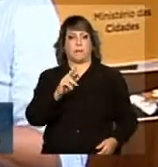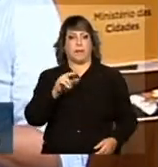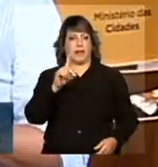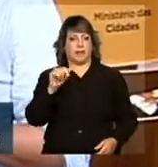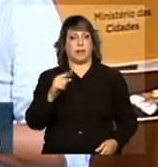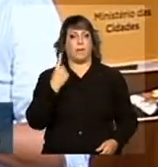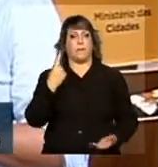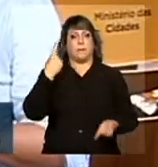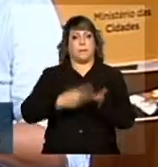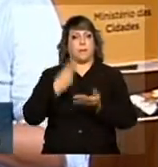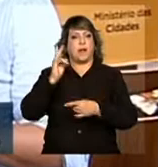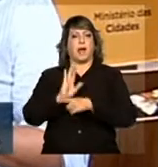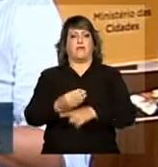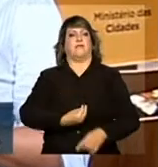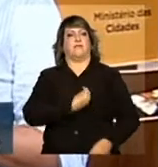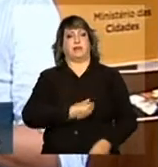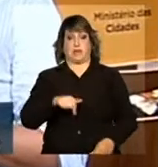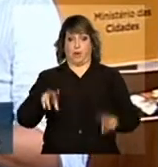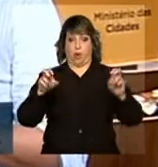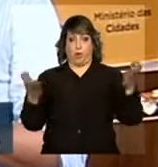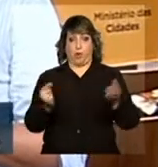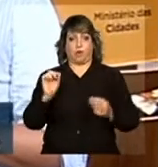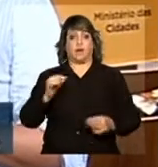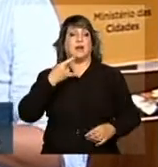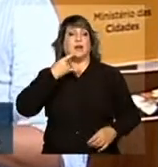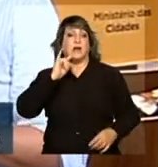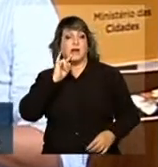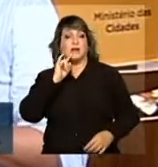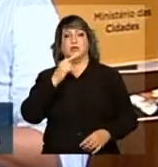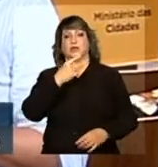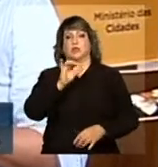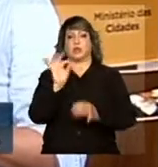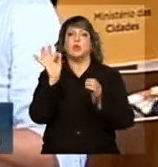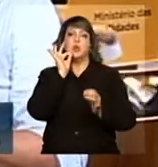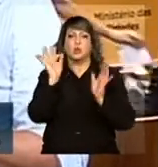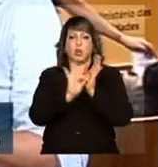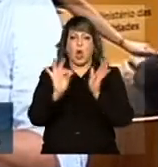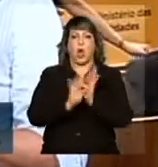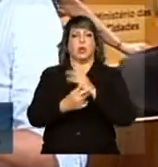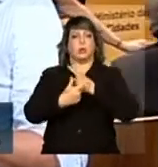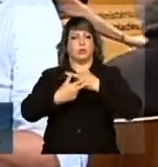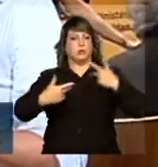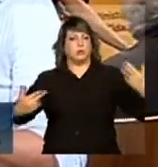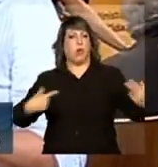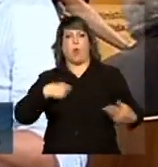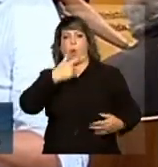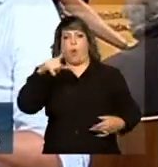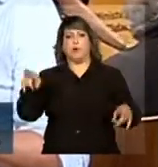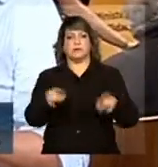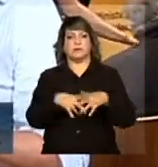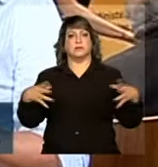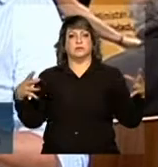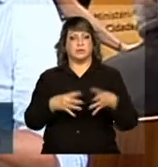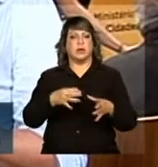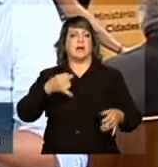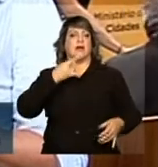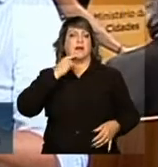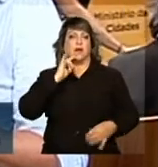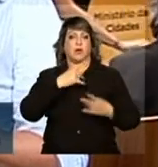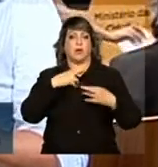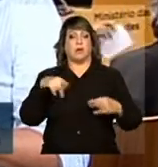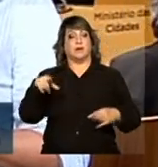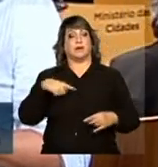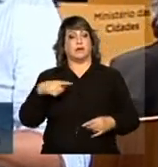vida. O tema deste ano é álcool, outras drogas e a segurança no trânsito, efeitos, responsabilidades e